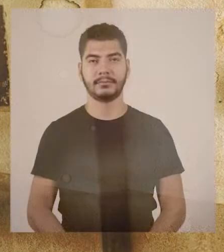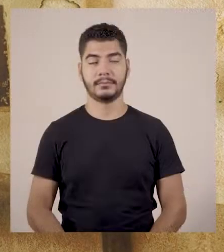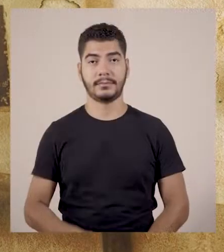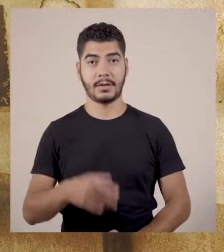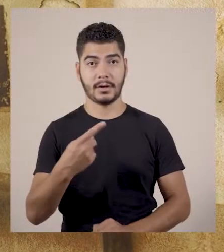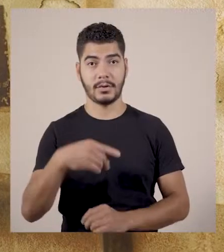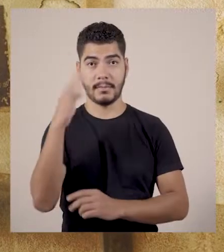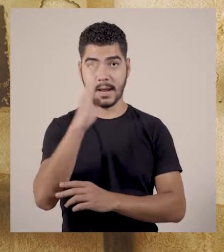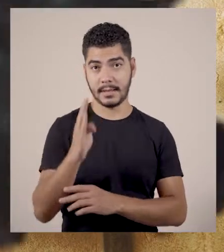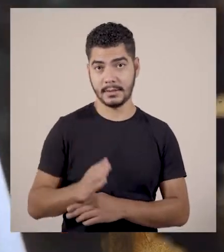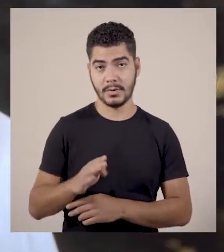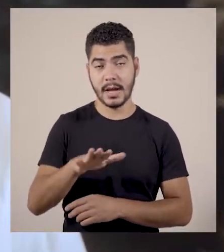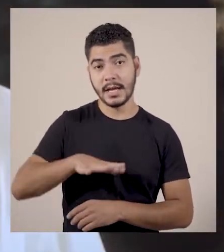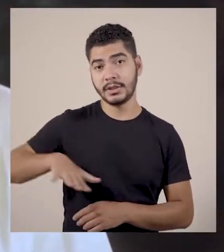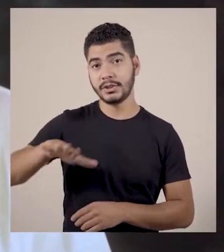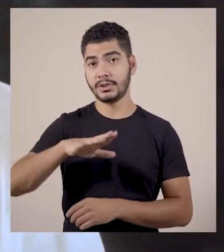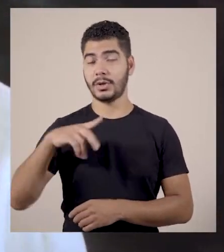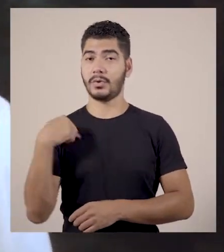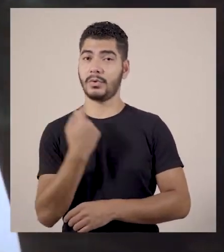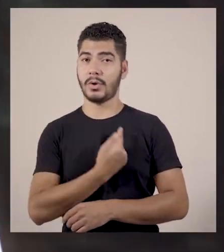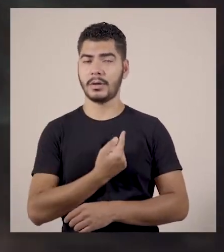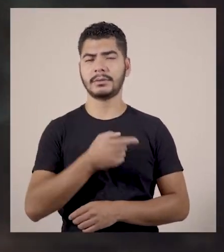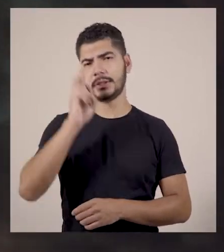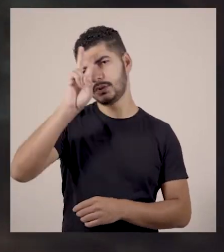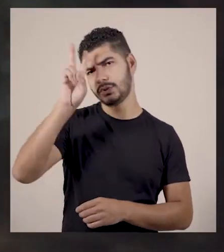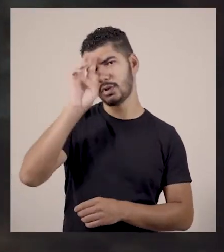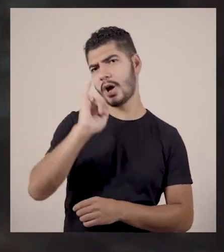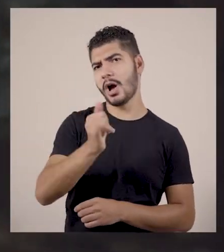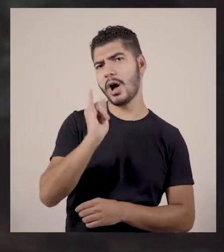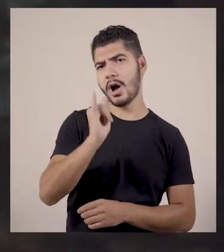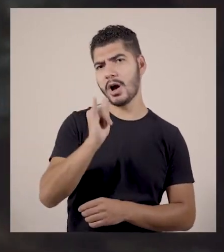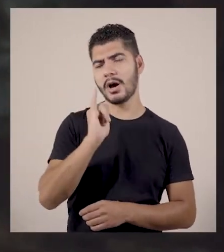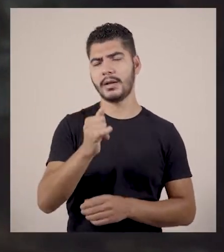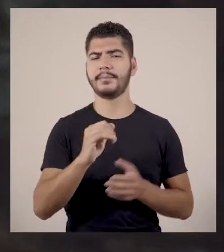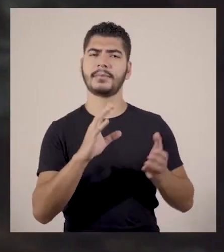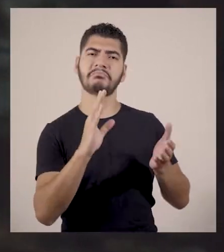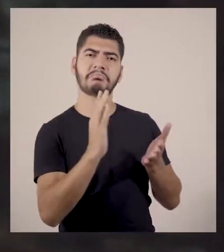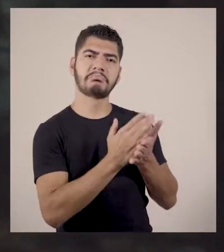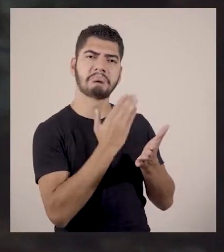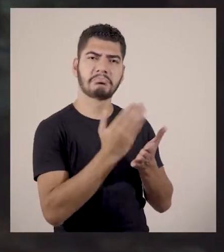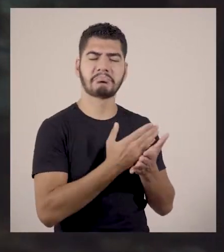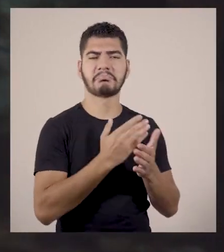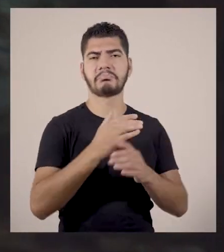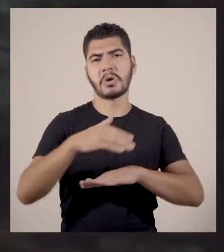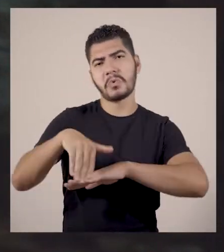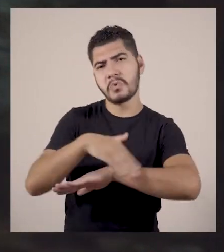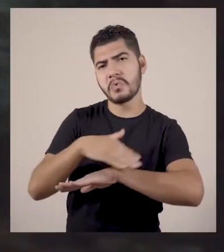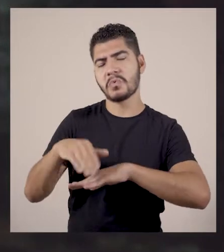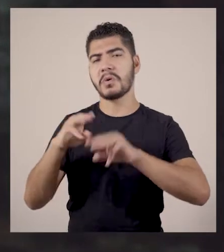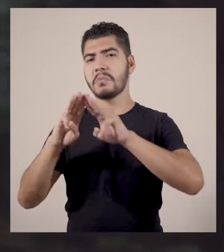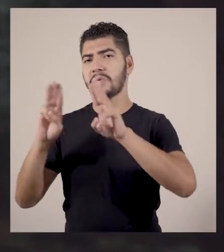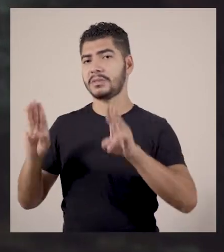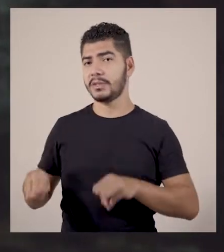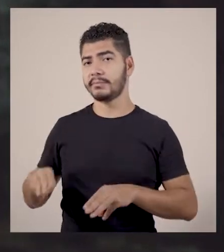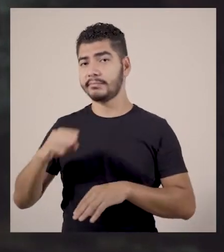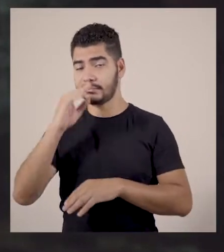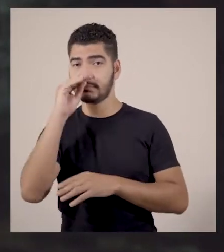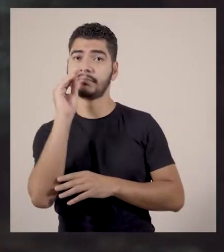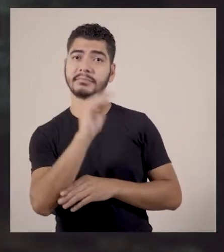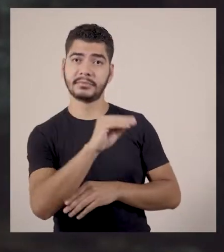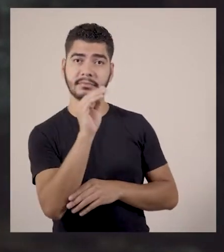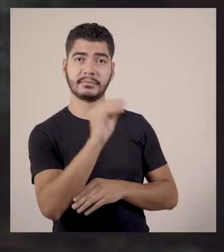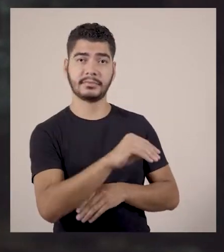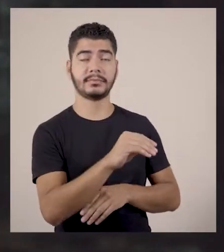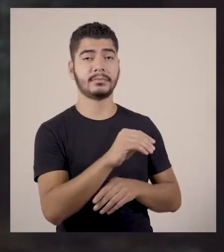No Brasil, na nossa região, as histórias que são contadas nas ruas, nos livros e nos museus geralmente ignoram as